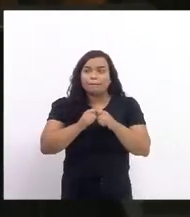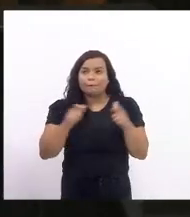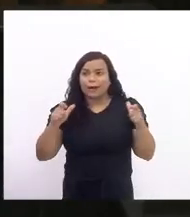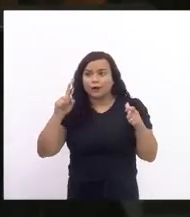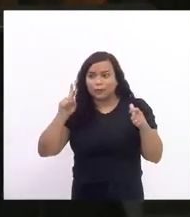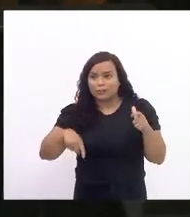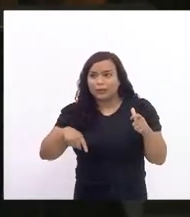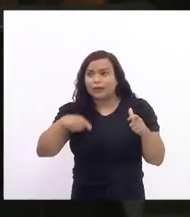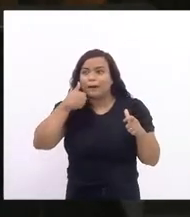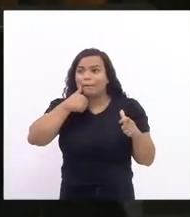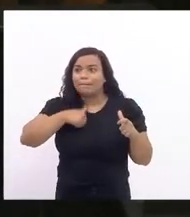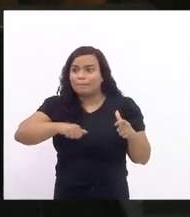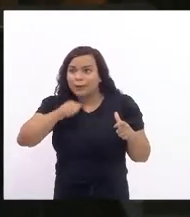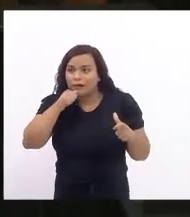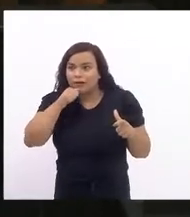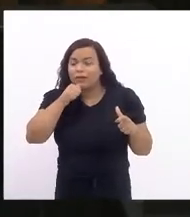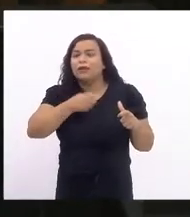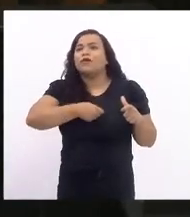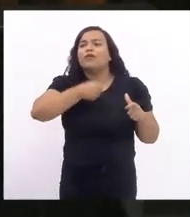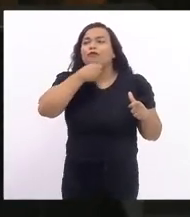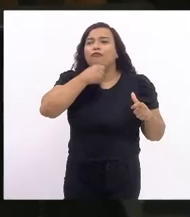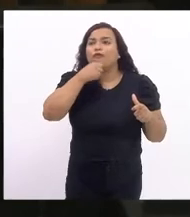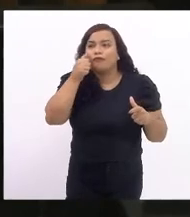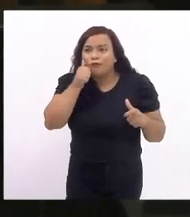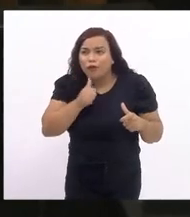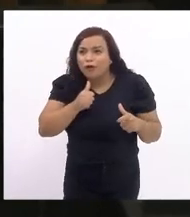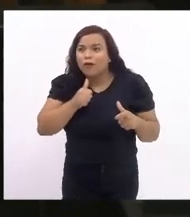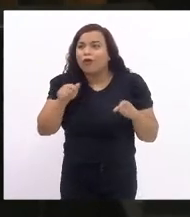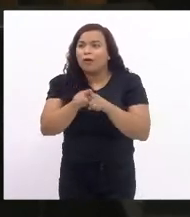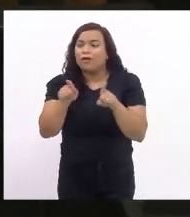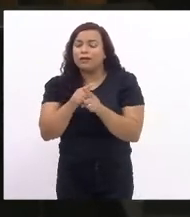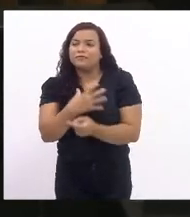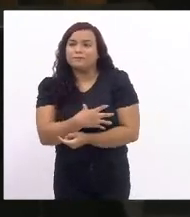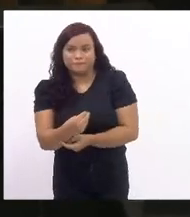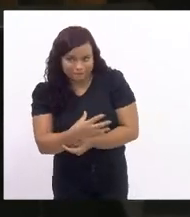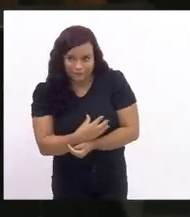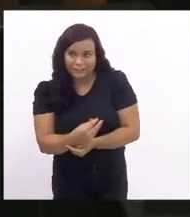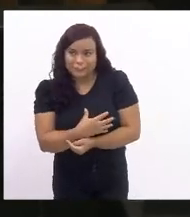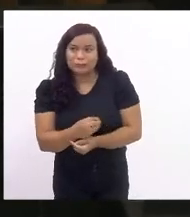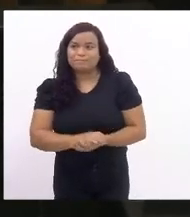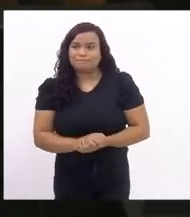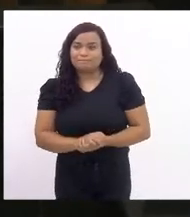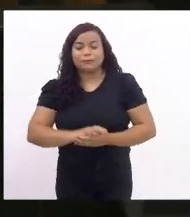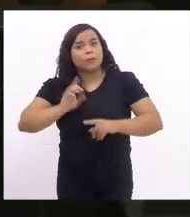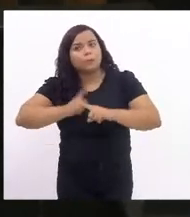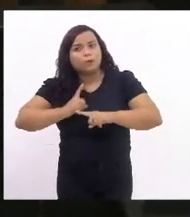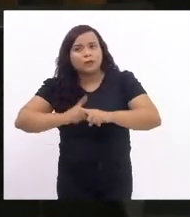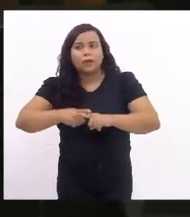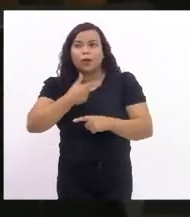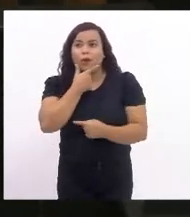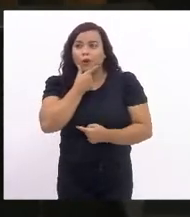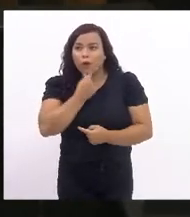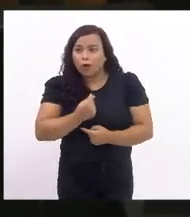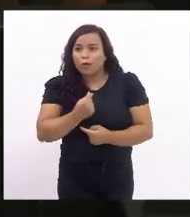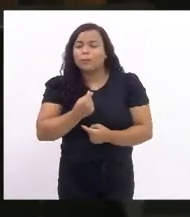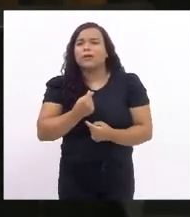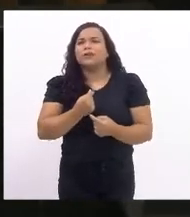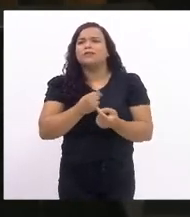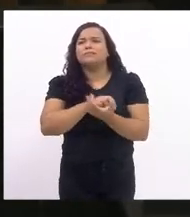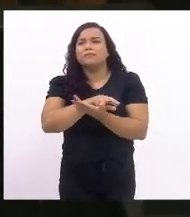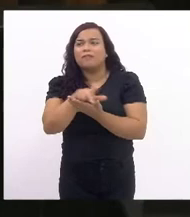as vós e os filhos. Porque os homens ficaram